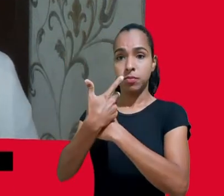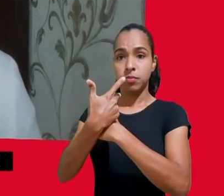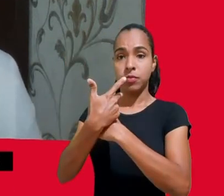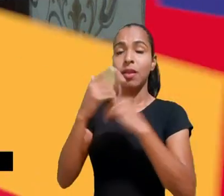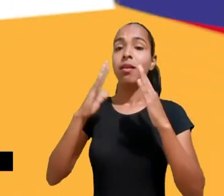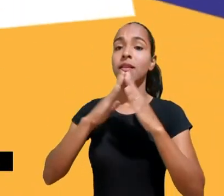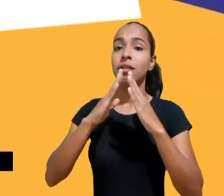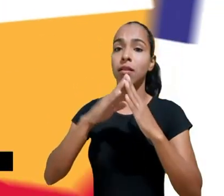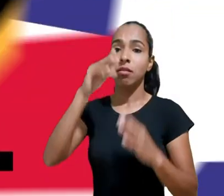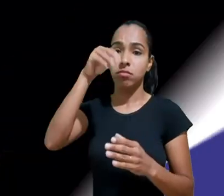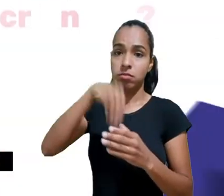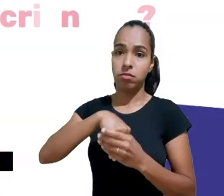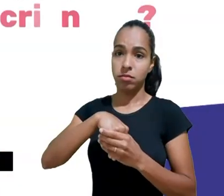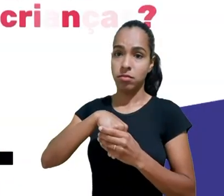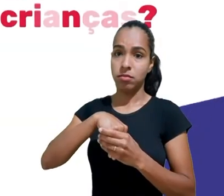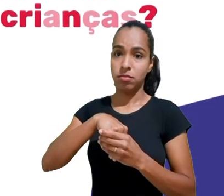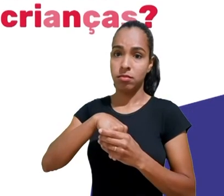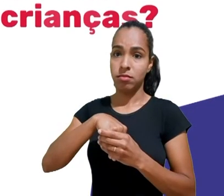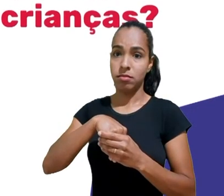assistir então